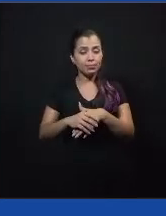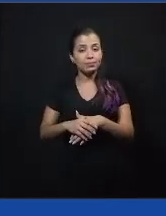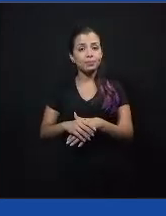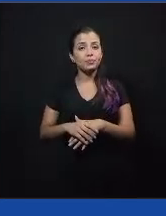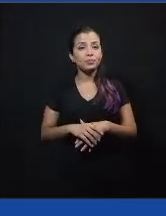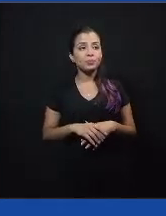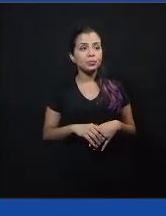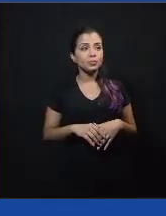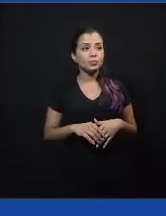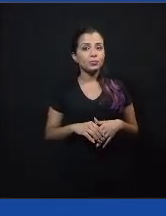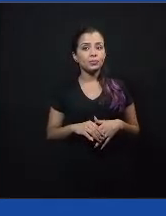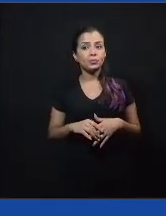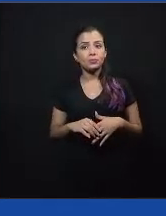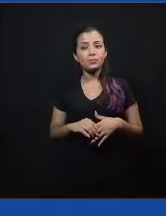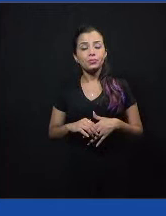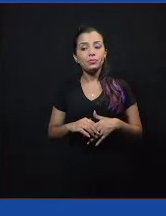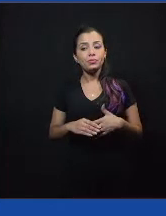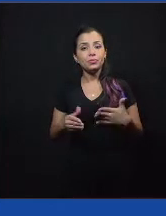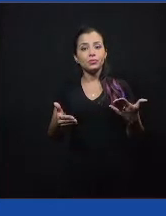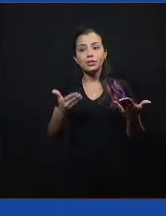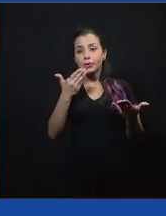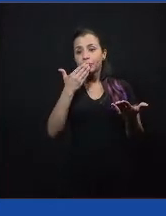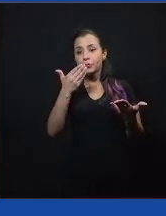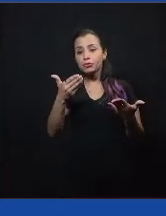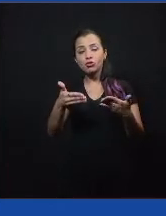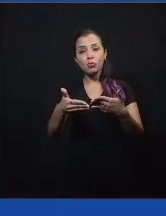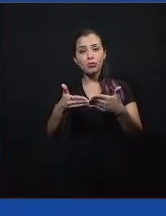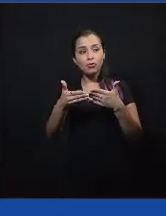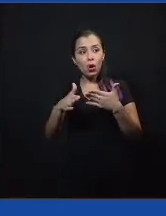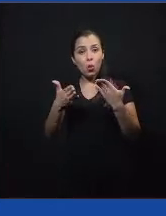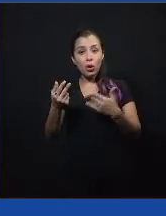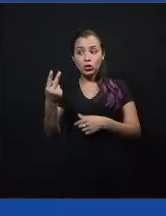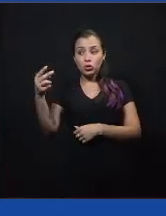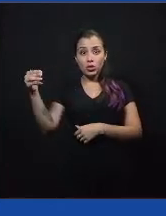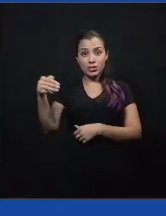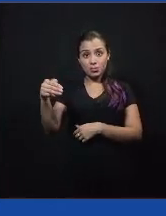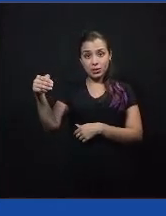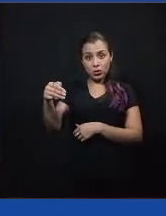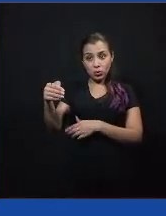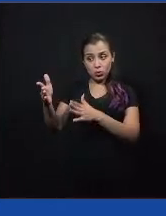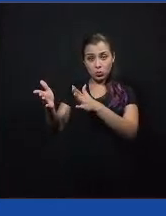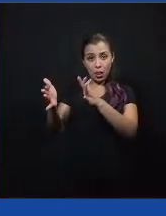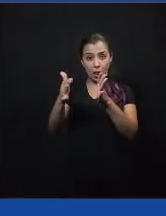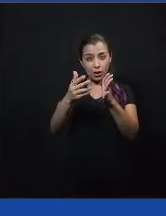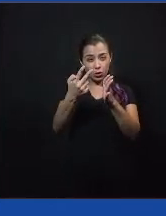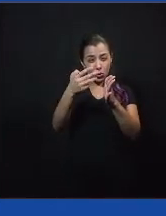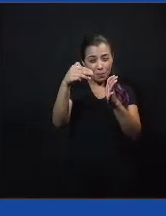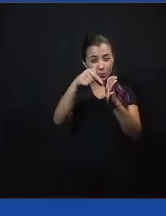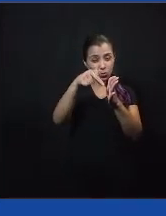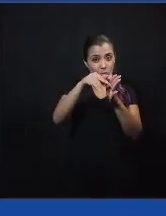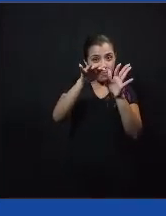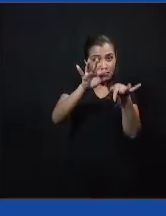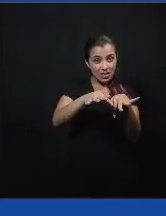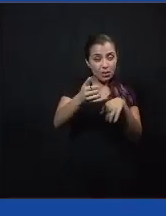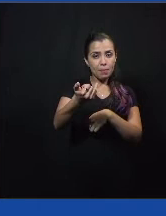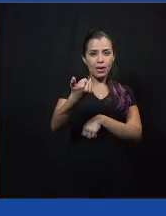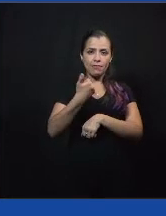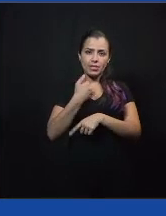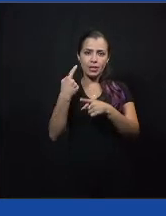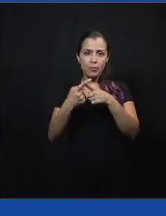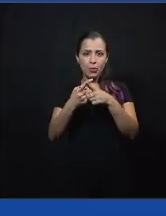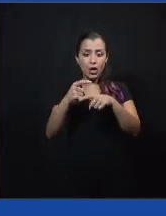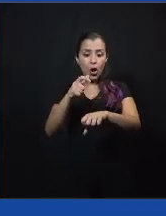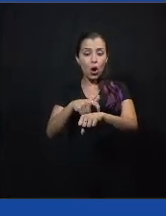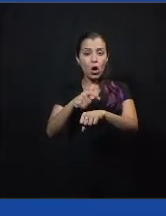Léo e Yuri, eu só vou pedir a gentileza de, quando faltar uns dois minutinhos, vocês me avisarem aqui, que eu não consigo ver o horário. Pessoal, então,